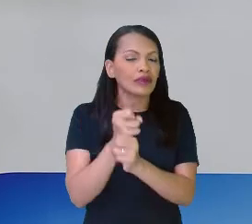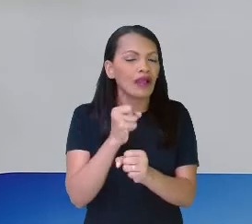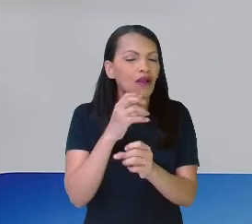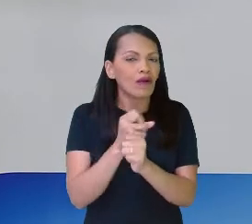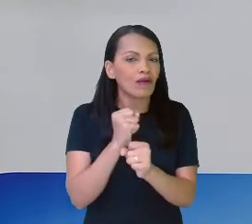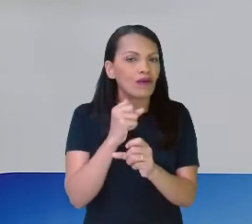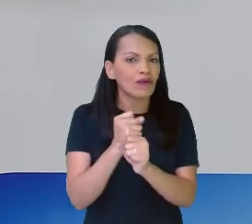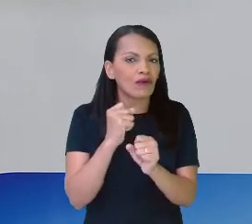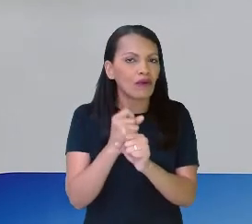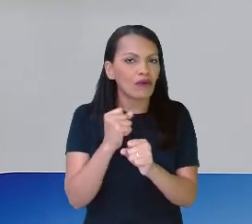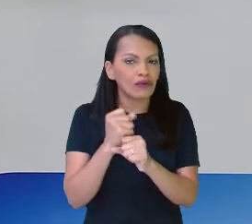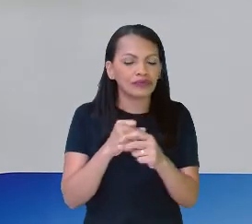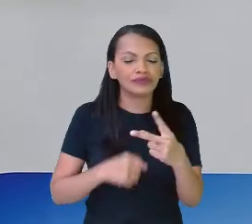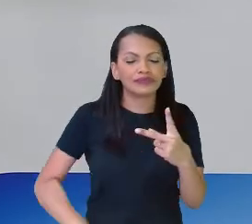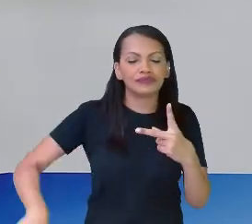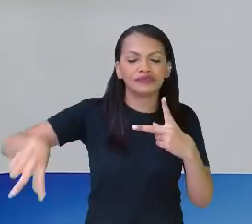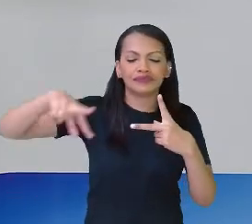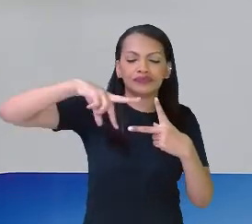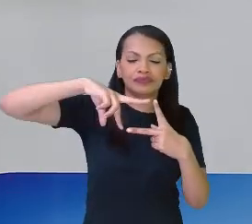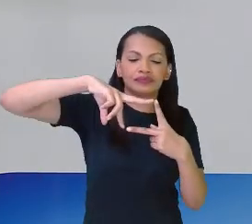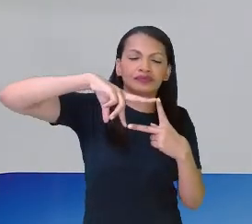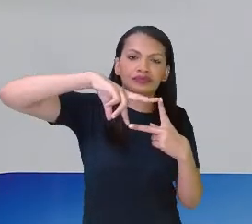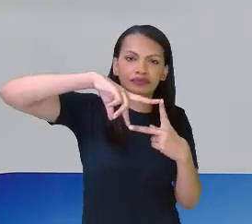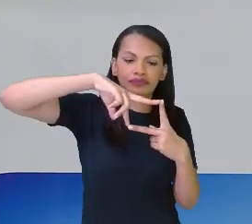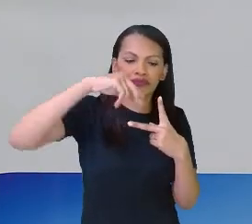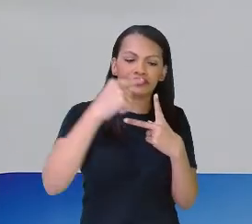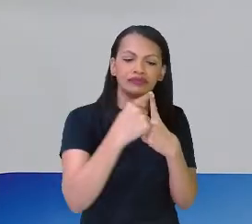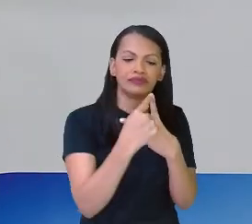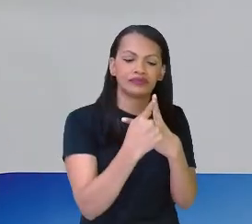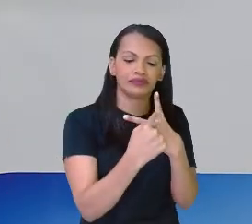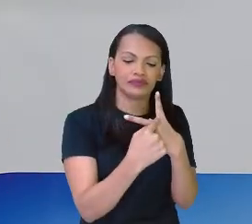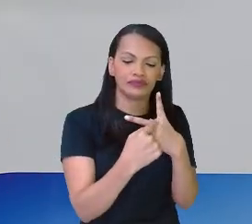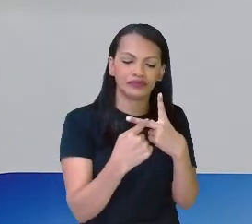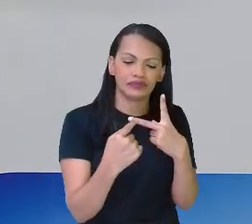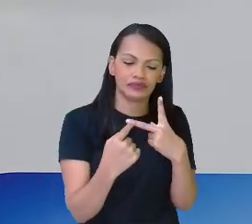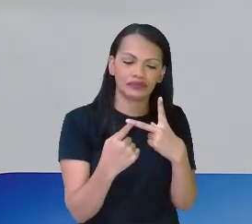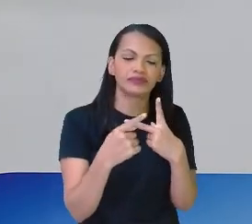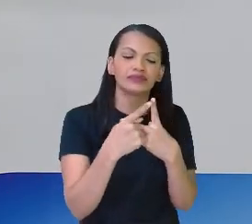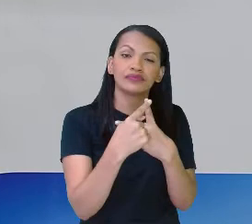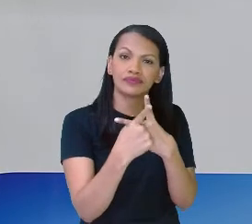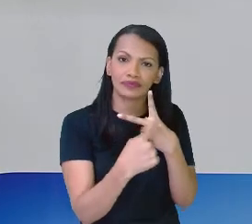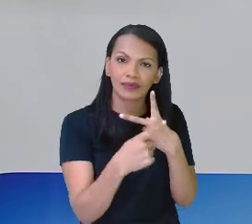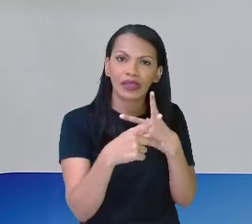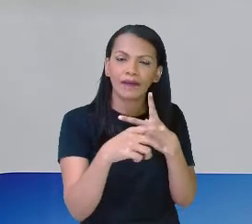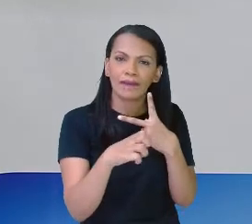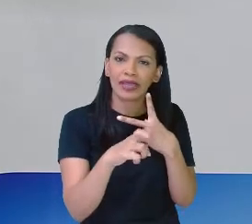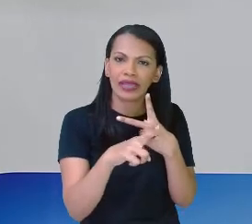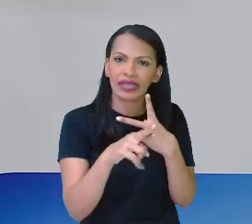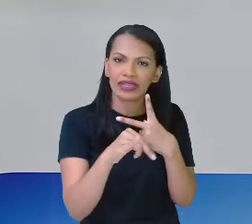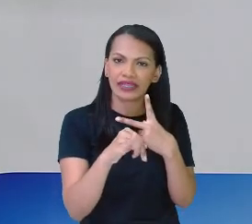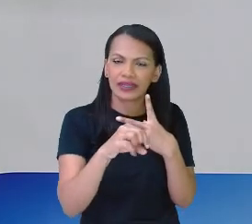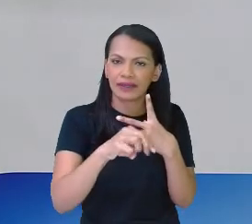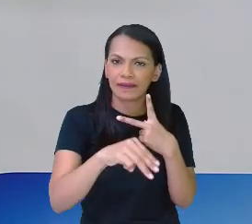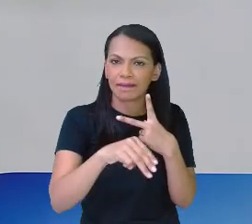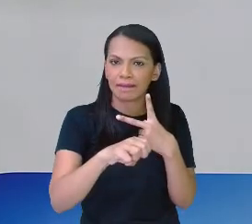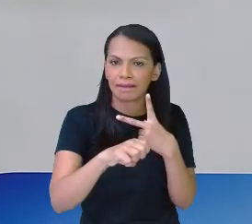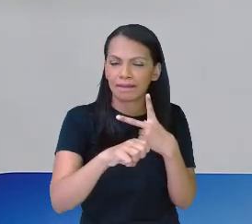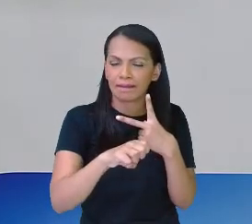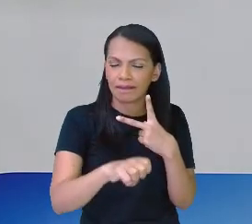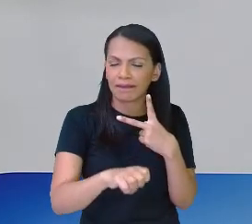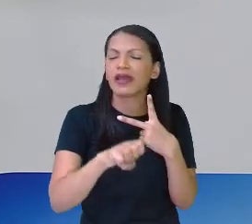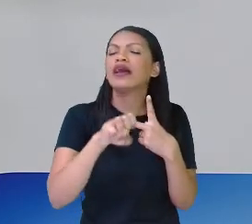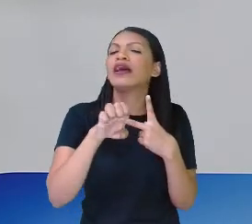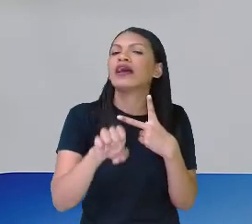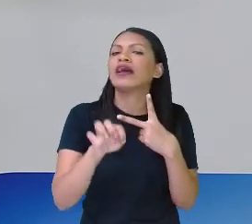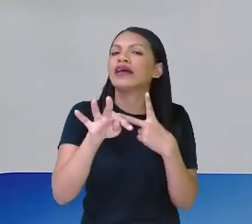lados de qualquer coisa aqui, de uma figura plana, que eu tenho aqui um quadrado, eu tenho aqui um retângulo,